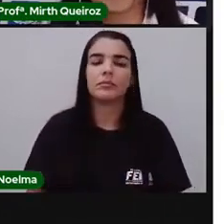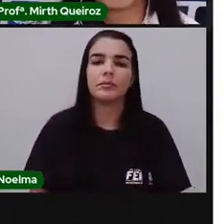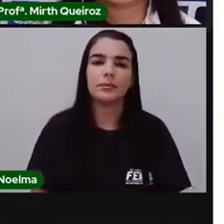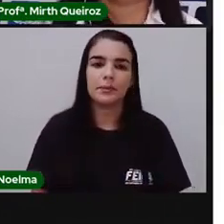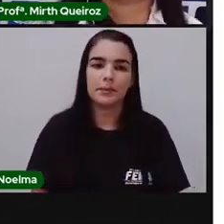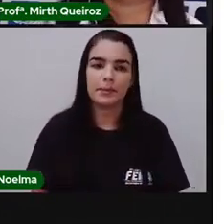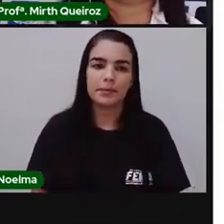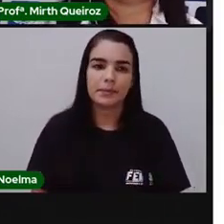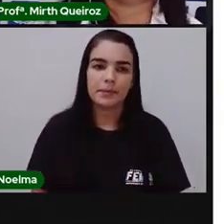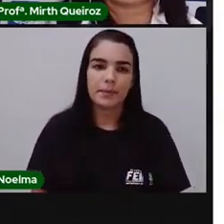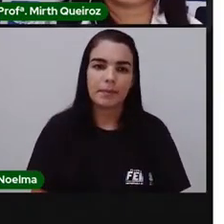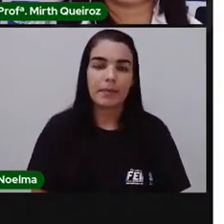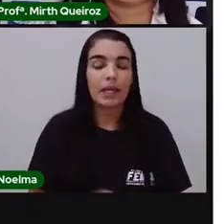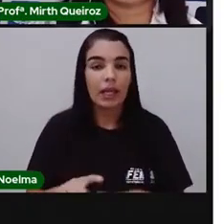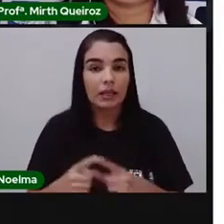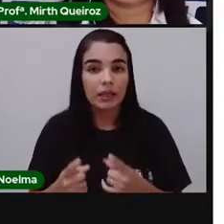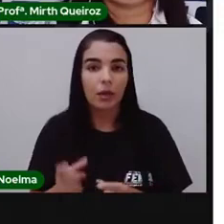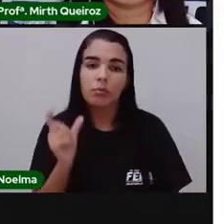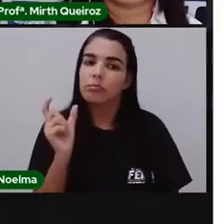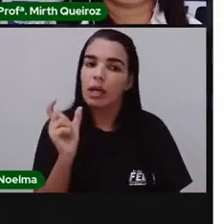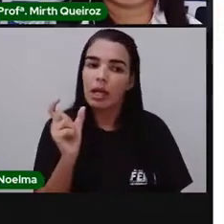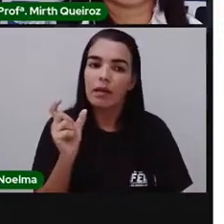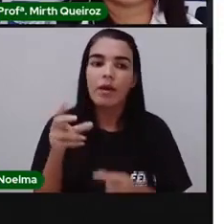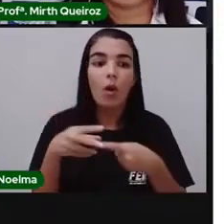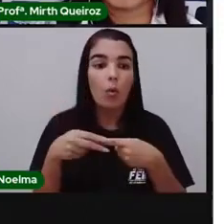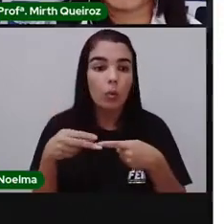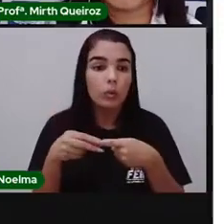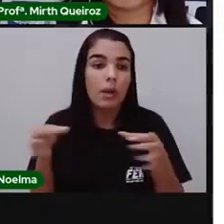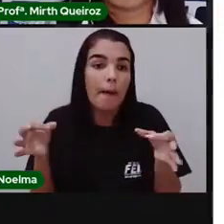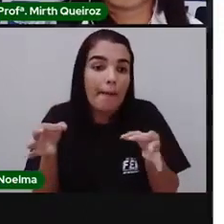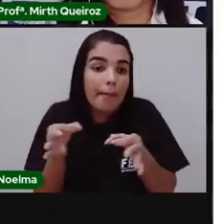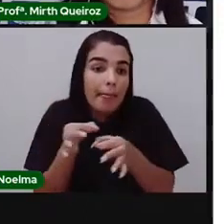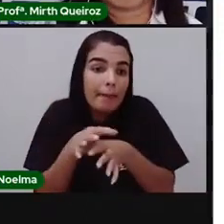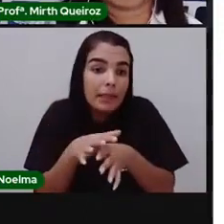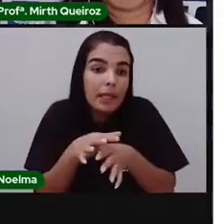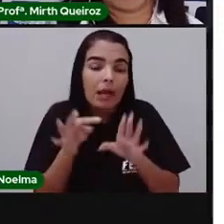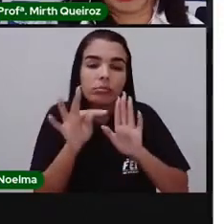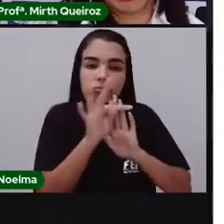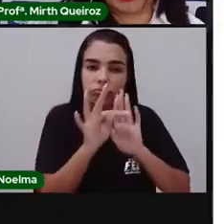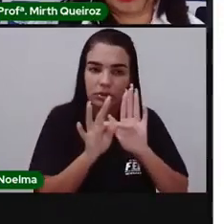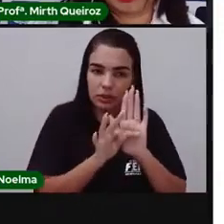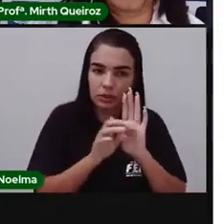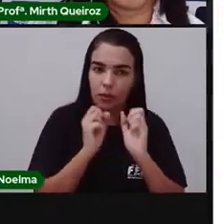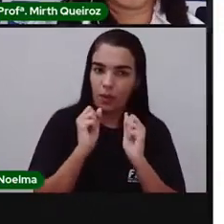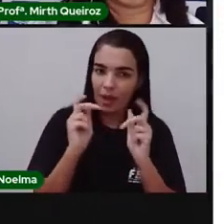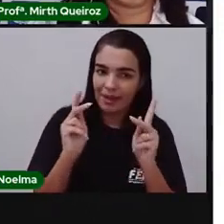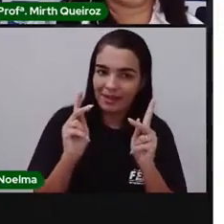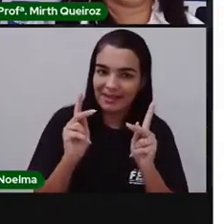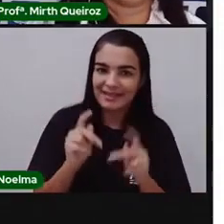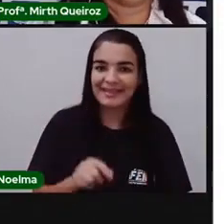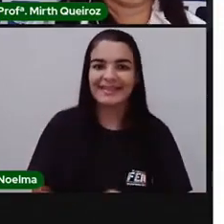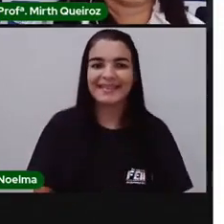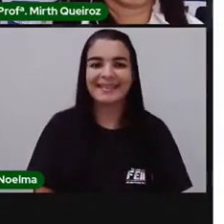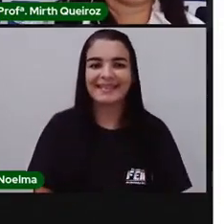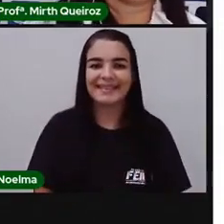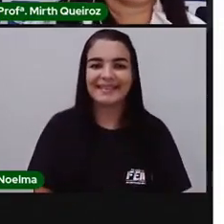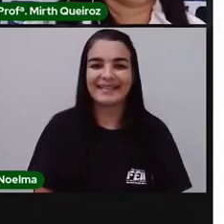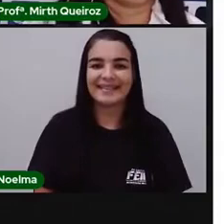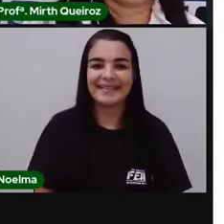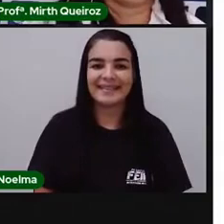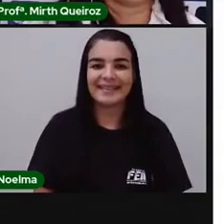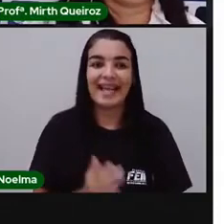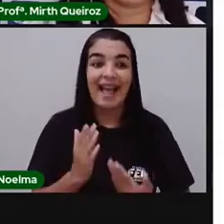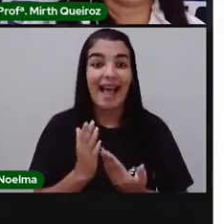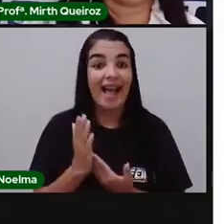forma. São termos que vocês utilizam para concluir um texto, tá bem? Bem, aqui, nós temos